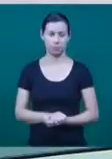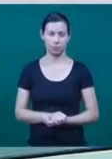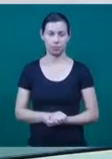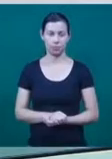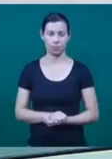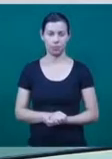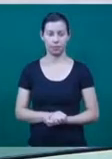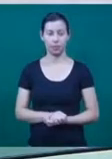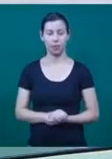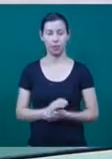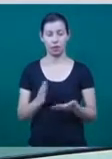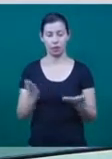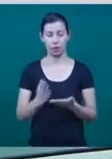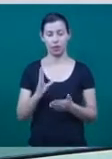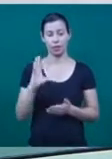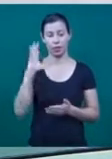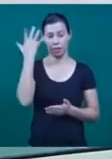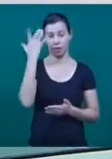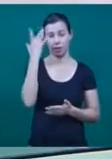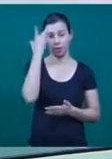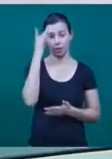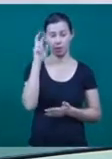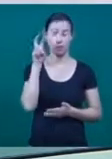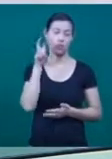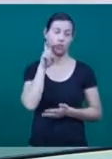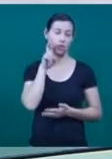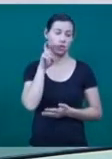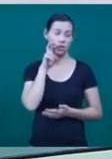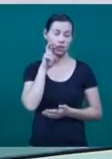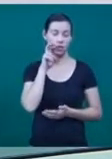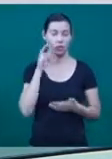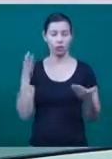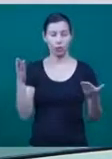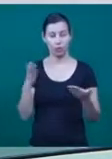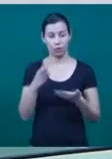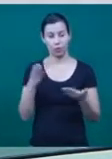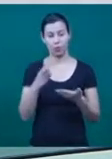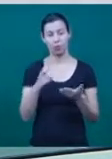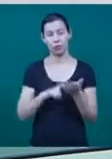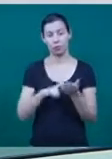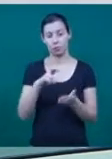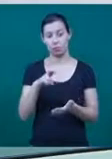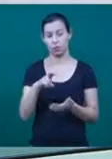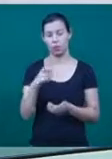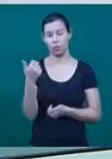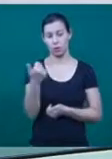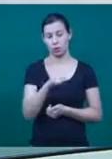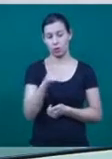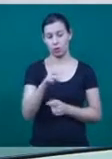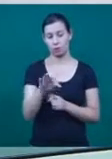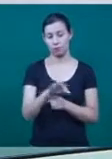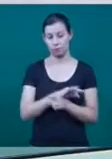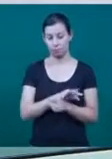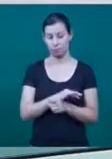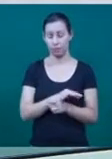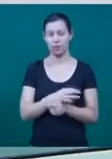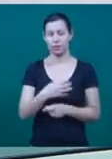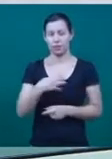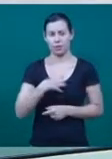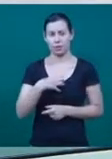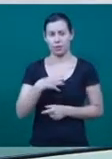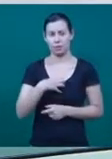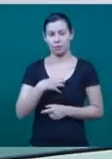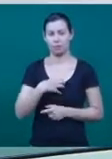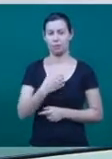Vamos à previsão do tempo para esta quinta-feira. Uberlândia amanheceu hoje, registrando aproximadamente 11 graus, mas com sensação térmica de